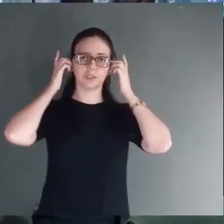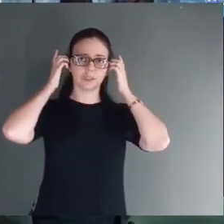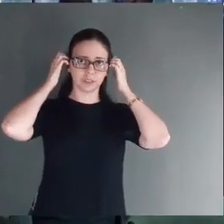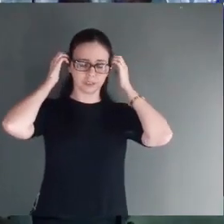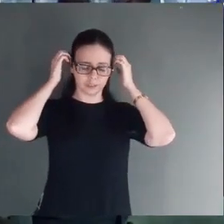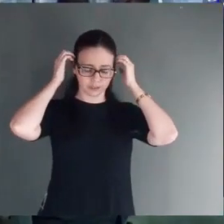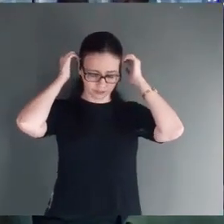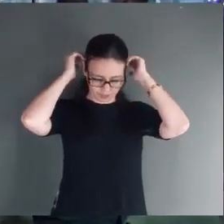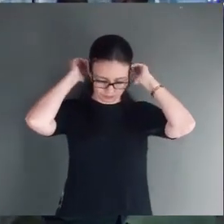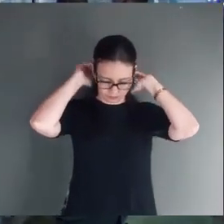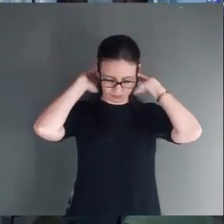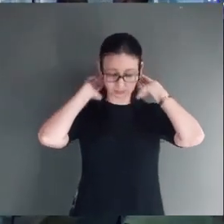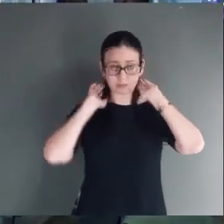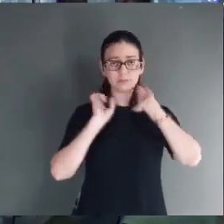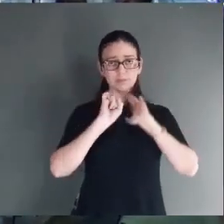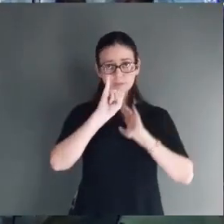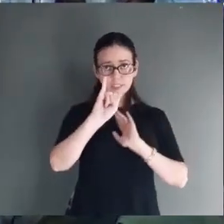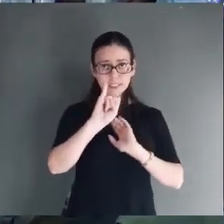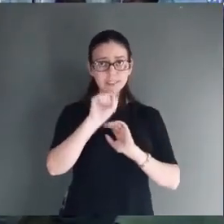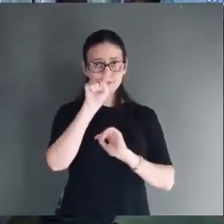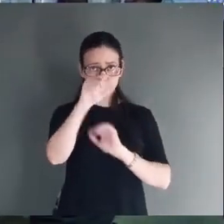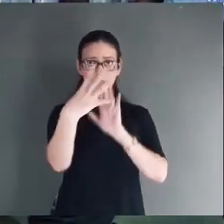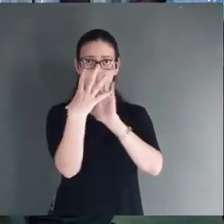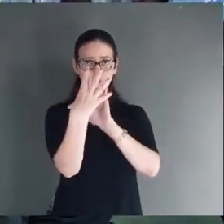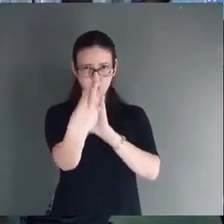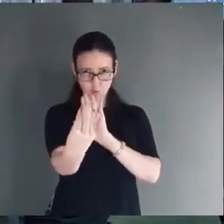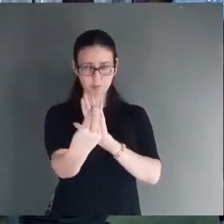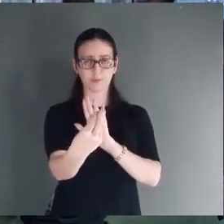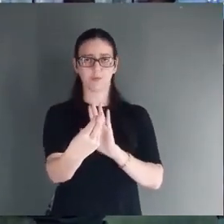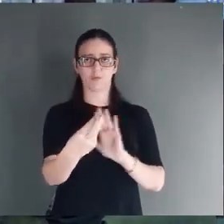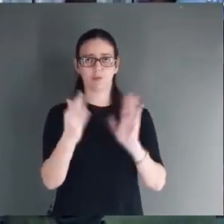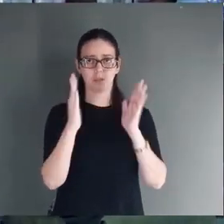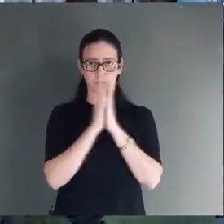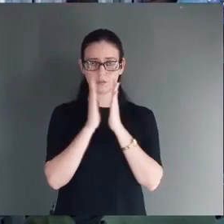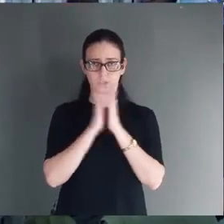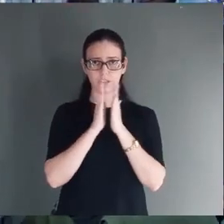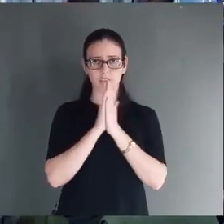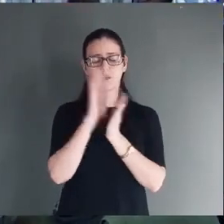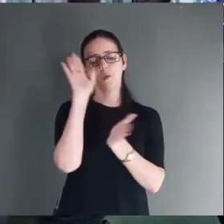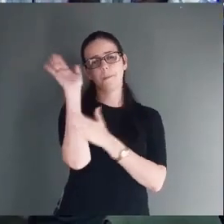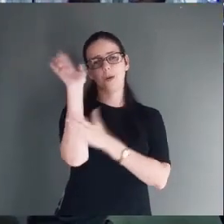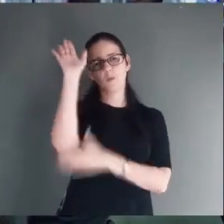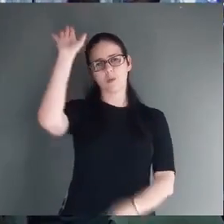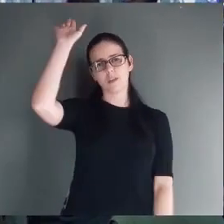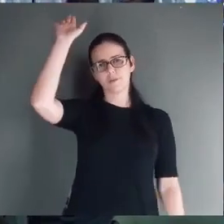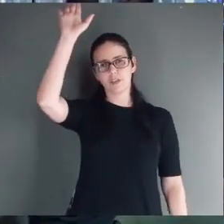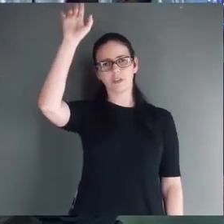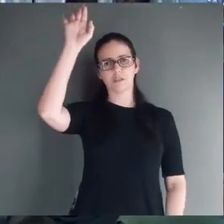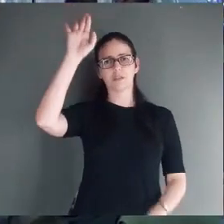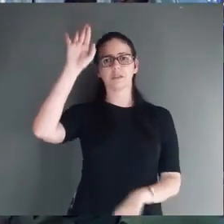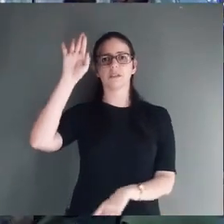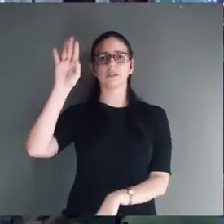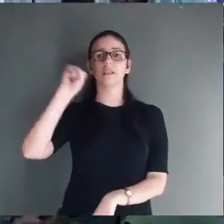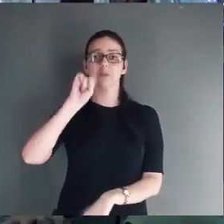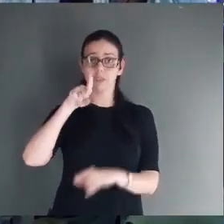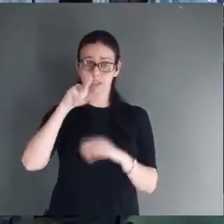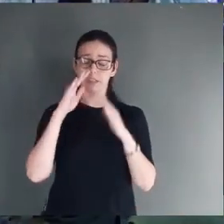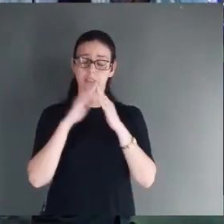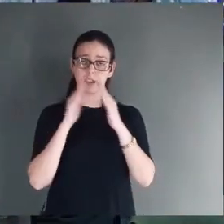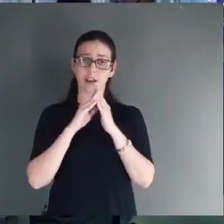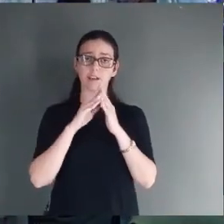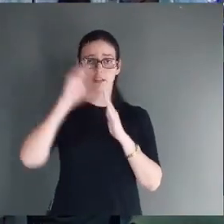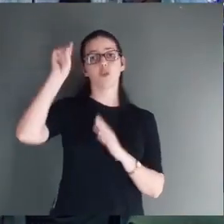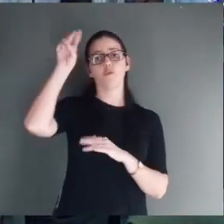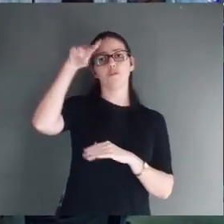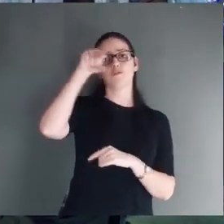Se você fez essa oração. Te entrega. Depois da sua mão. Alguém aqui fez essa oração. Se entregando a vida ao Senhor. Nessa